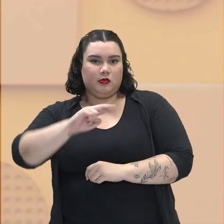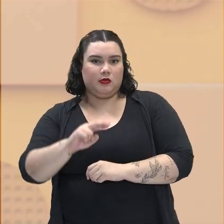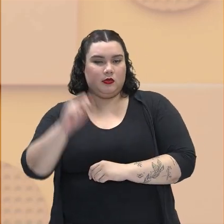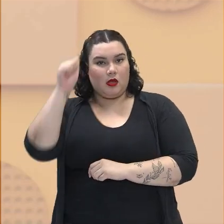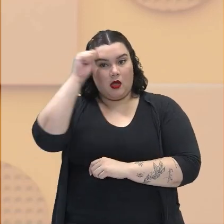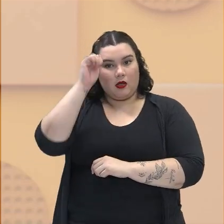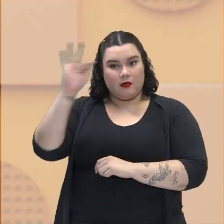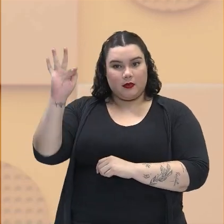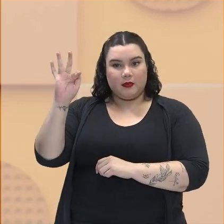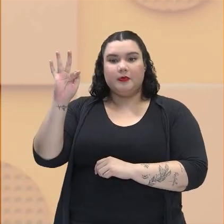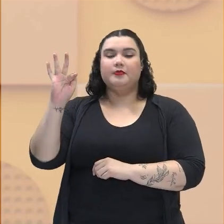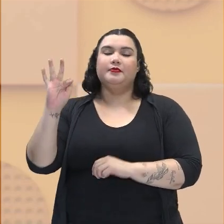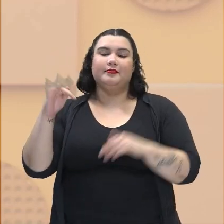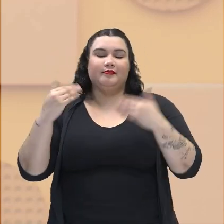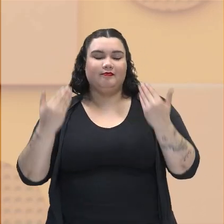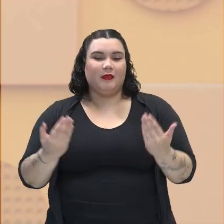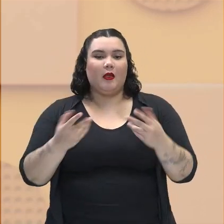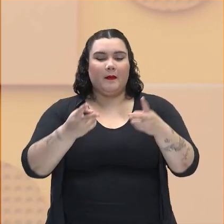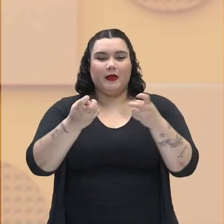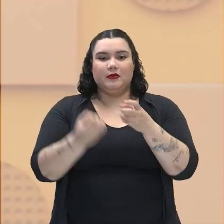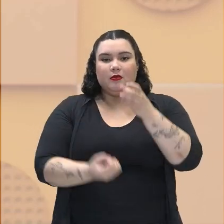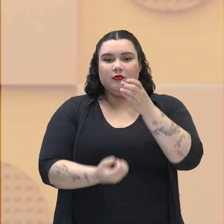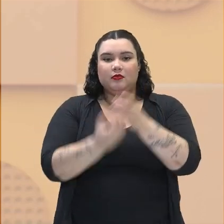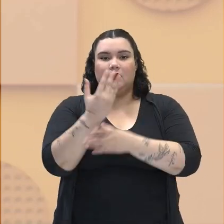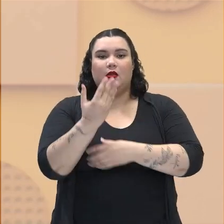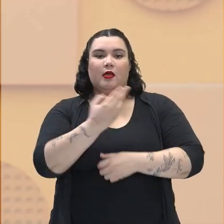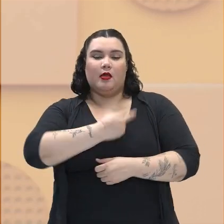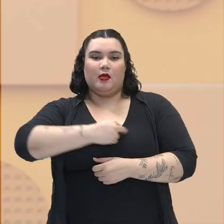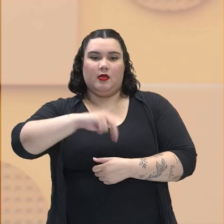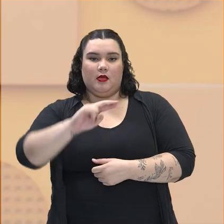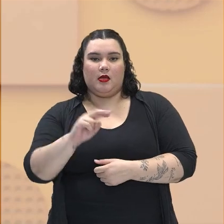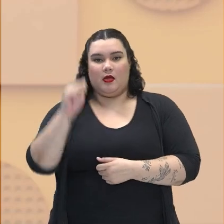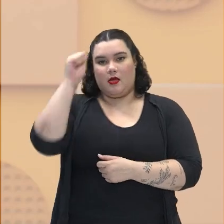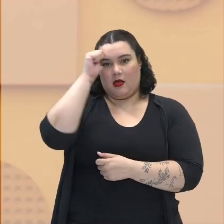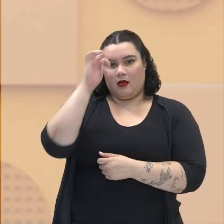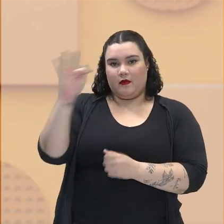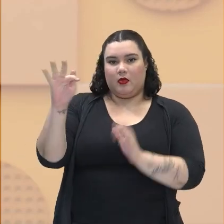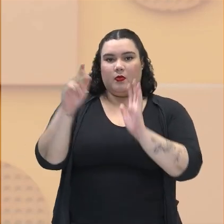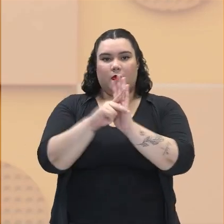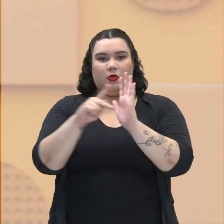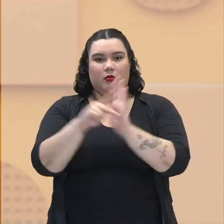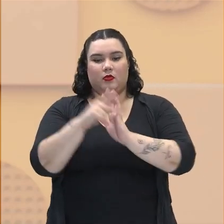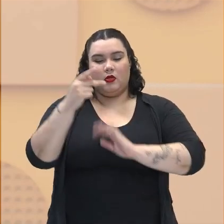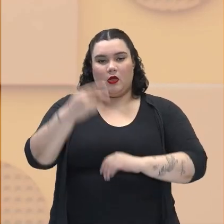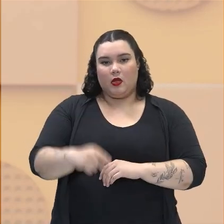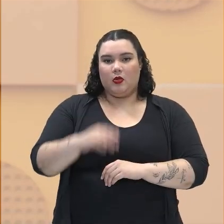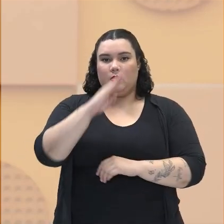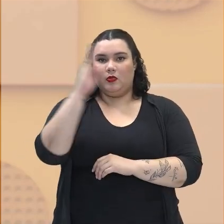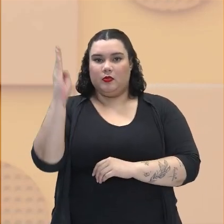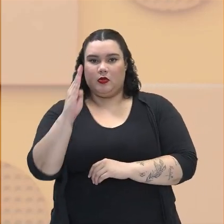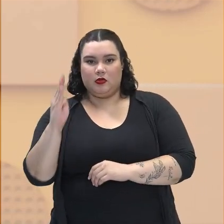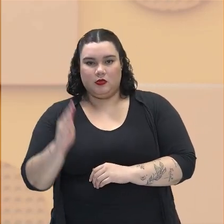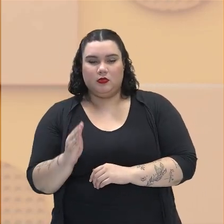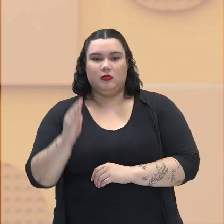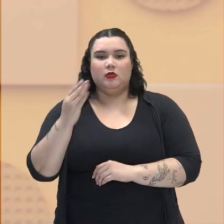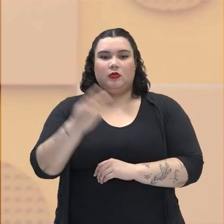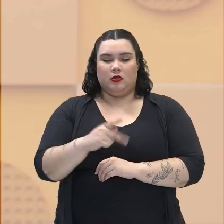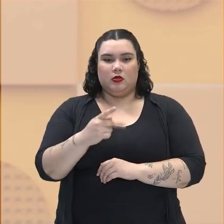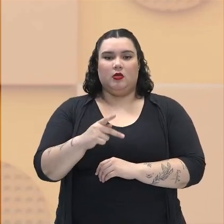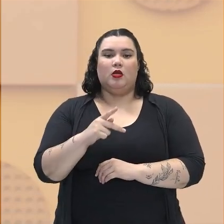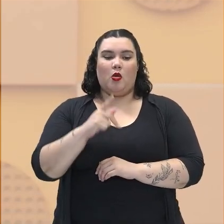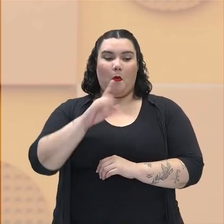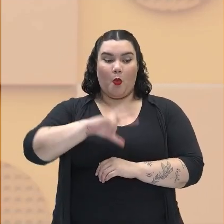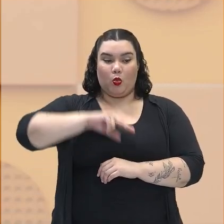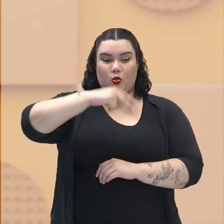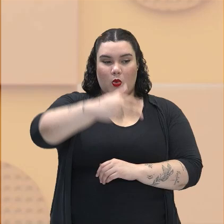África. A gente vê, então, o surgimento das religiões de matriz africana aqui no Brasil, na colônia portuguesa que viria a